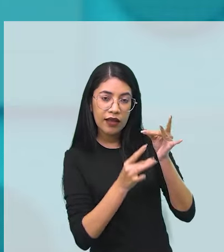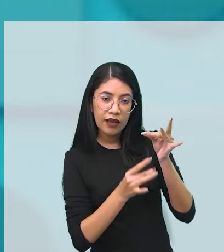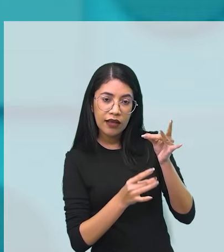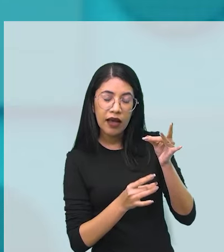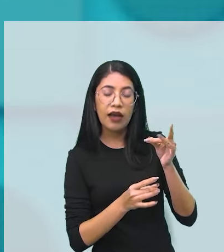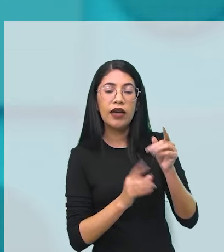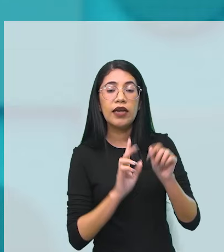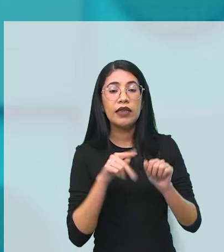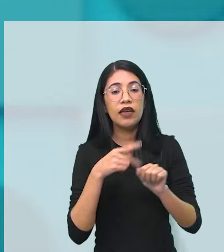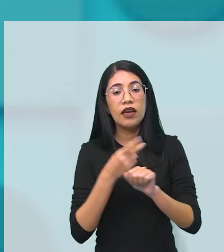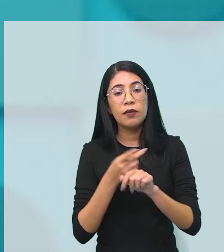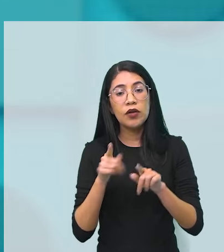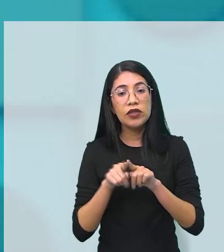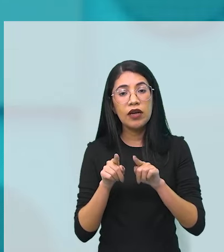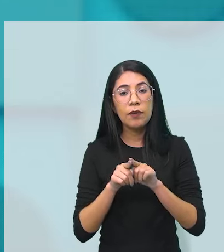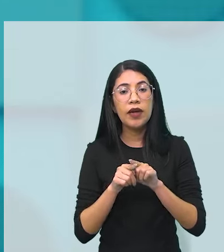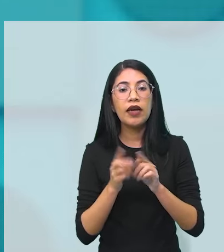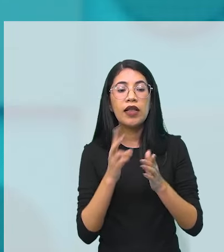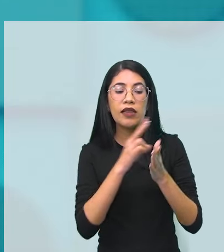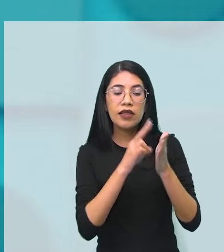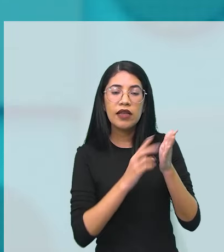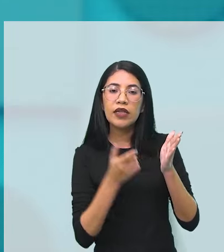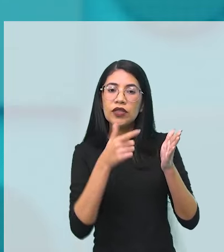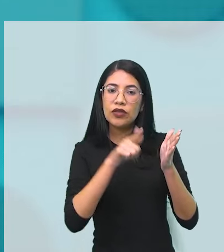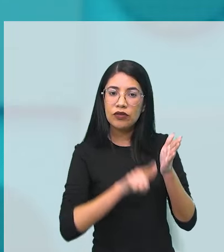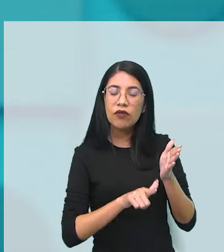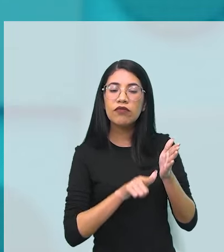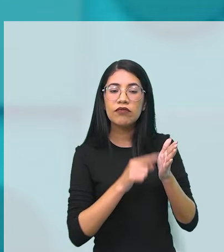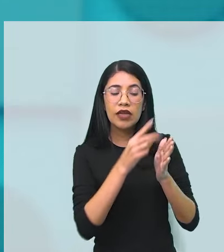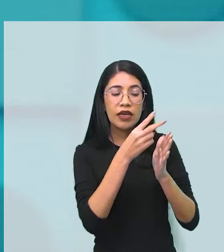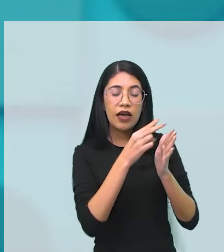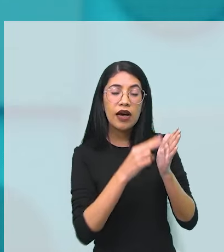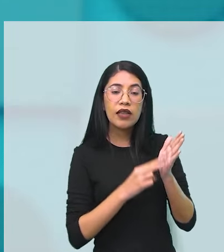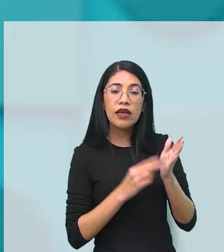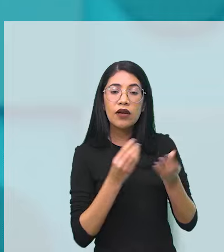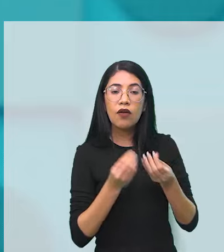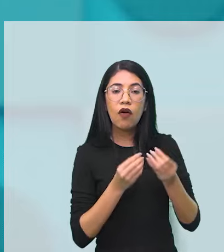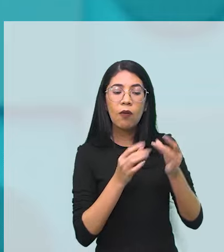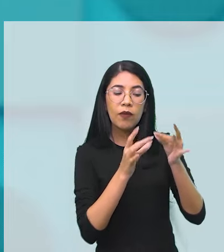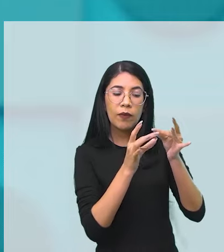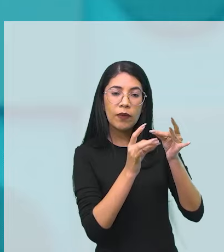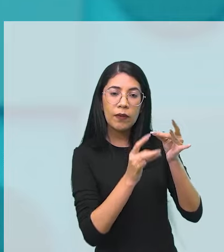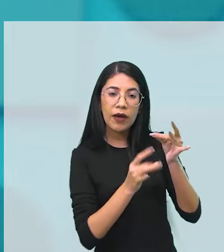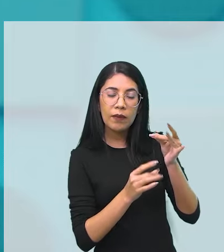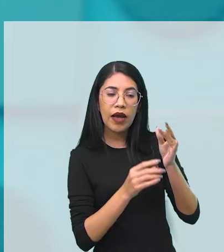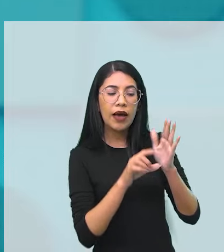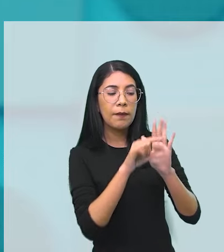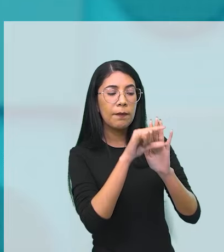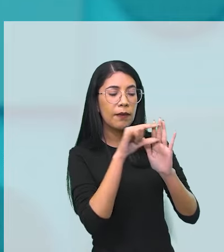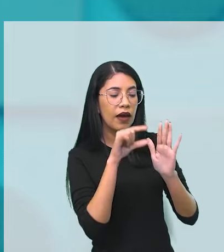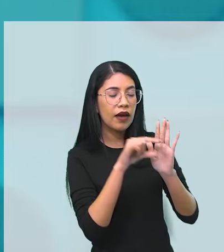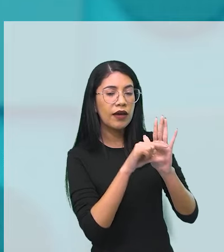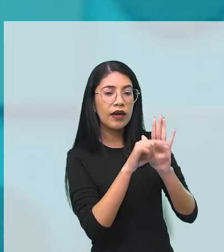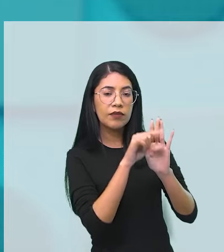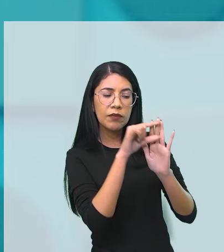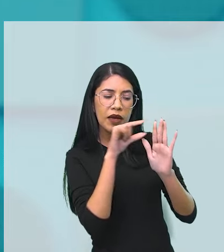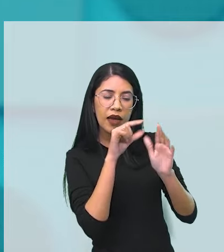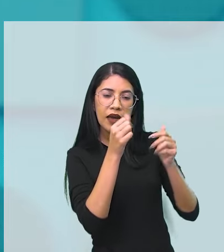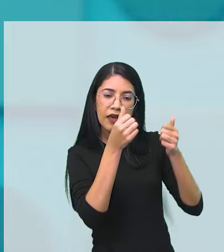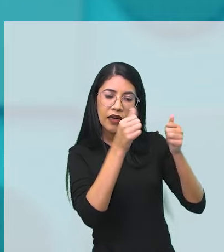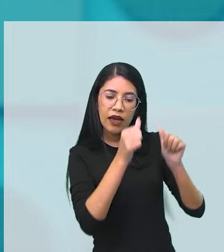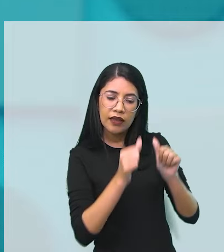E depois, é importante fazer o quê? Uma releitura. E essa releitura pode ser o quê? Fragmentada. Vou primeiro pegar esse primeiro